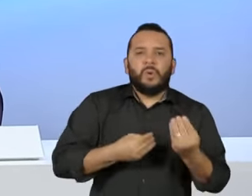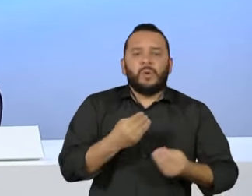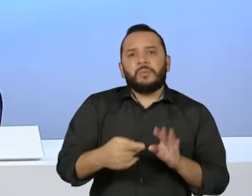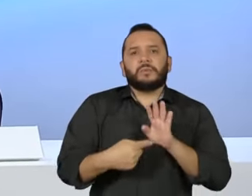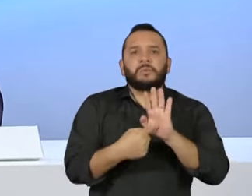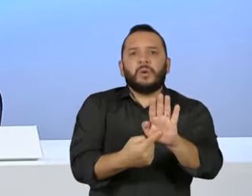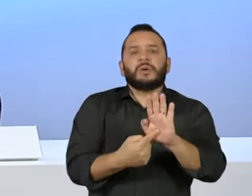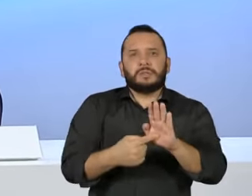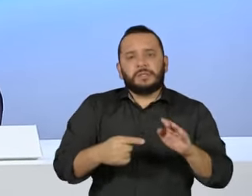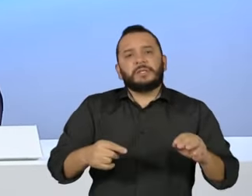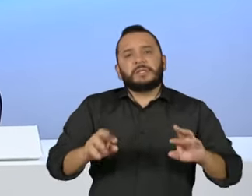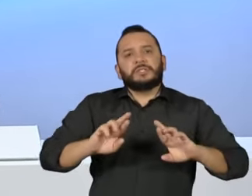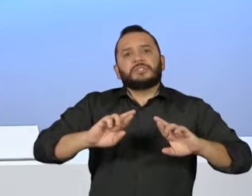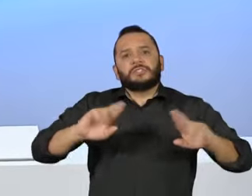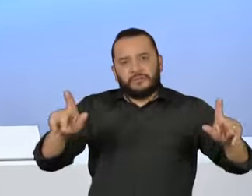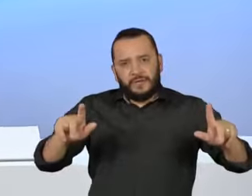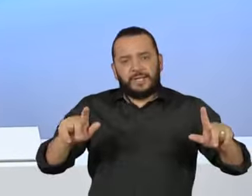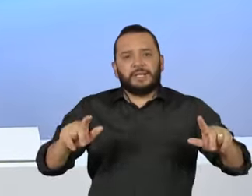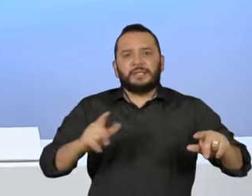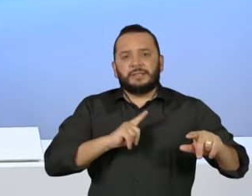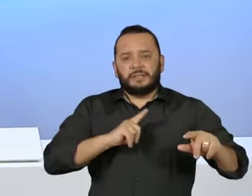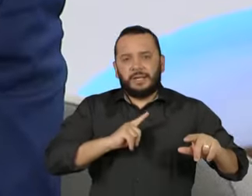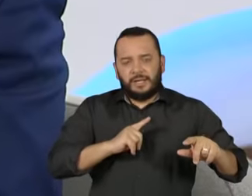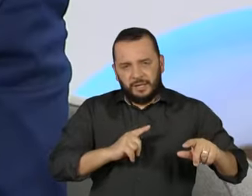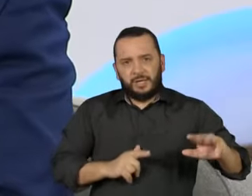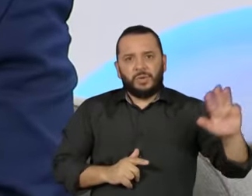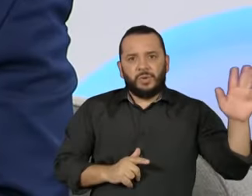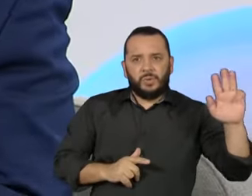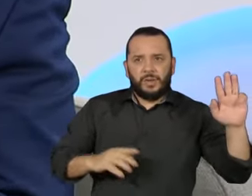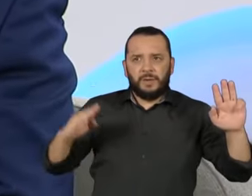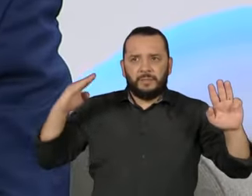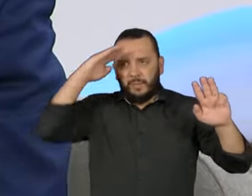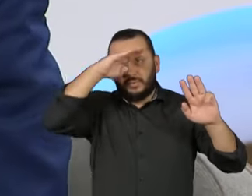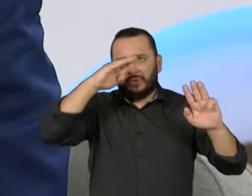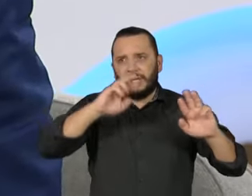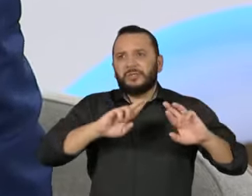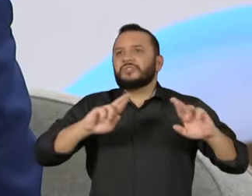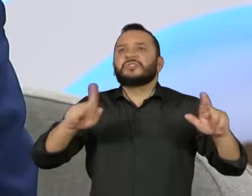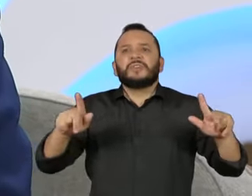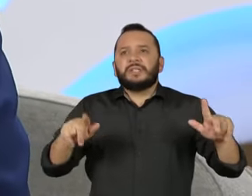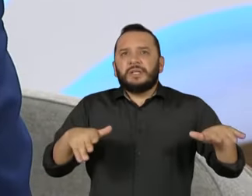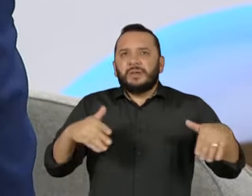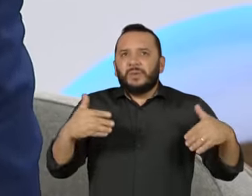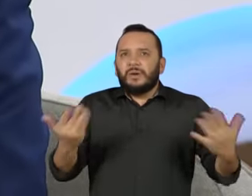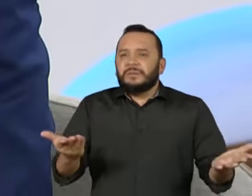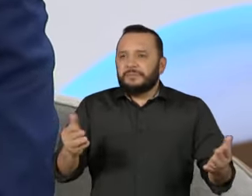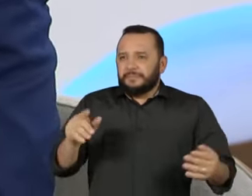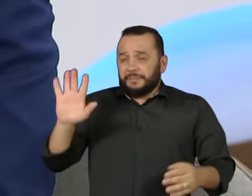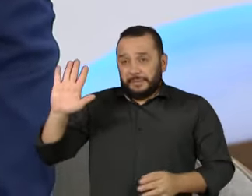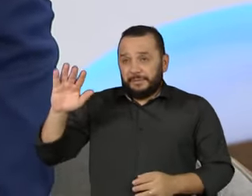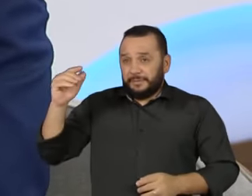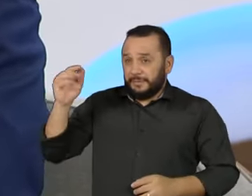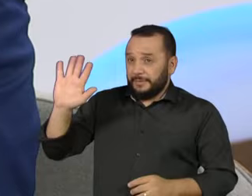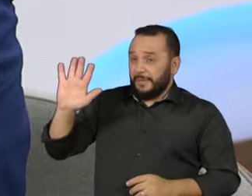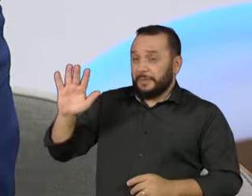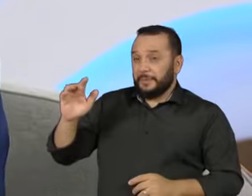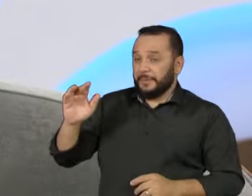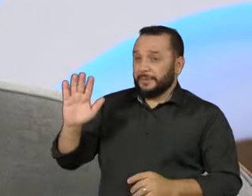cruciais entre Lula e Bolsonaro? Vamos por partes, como o Jack, né?